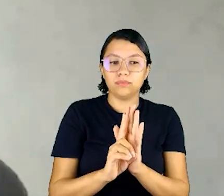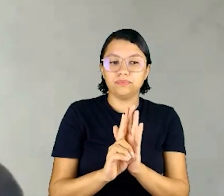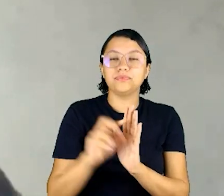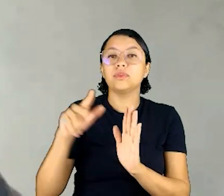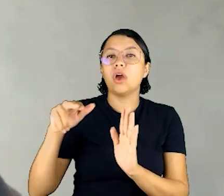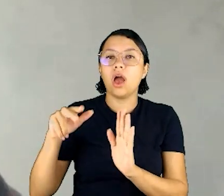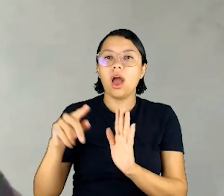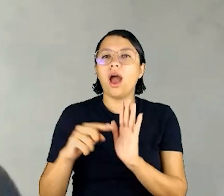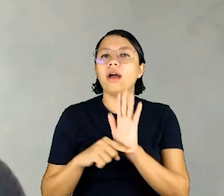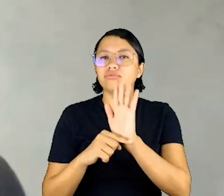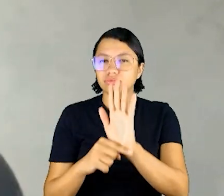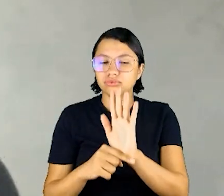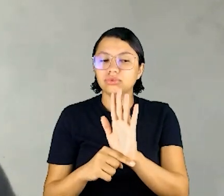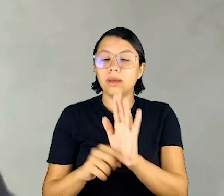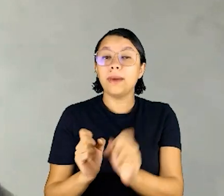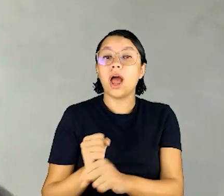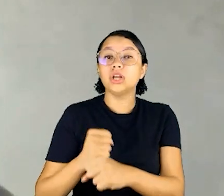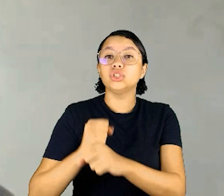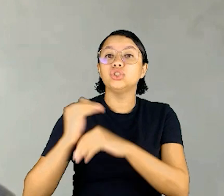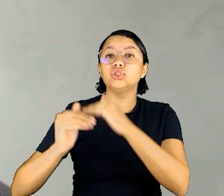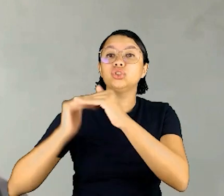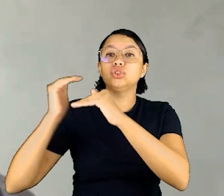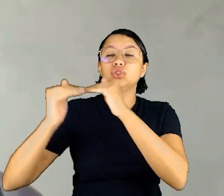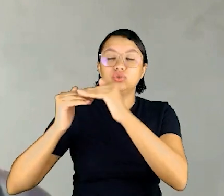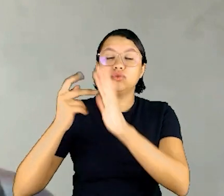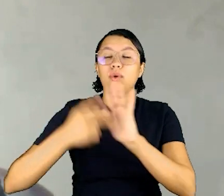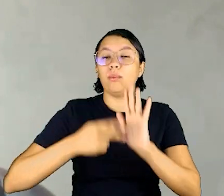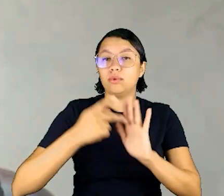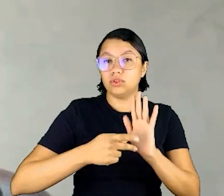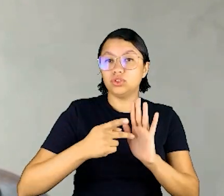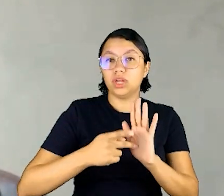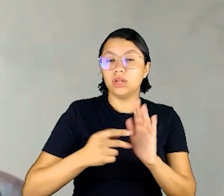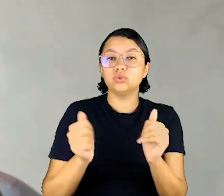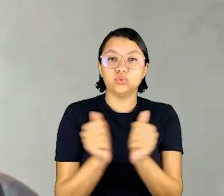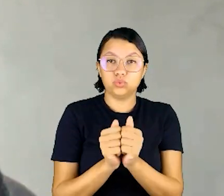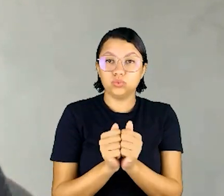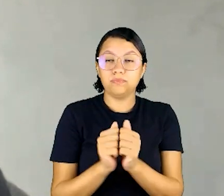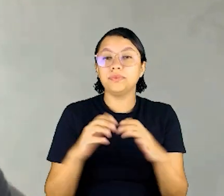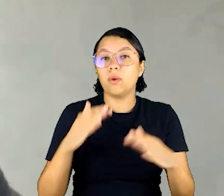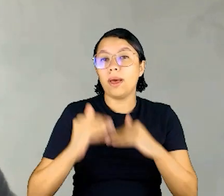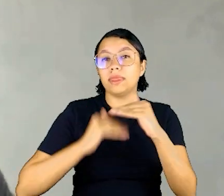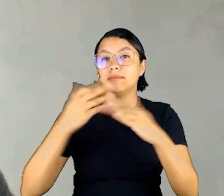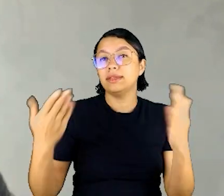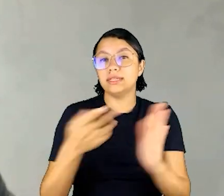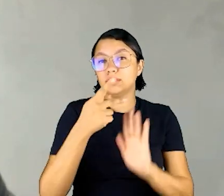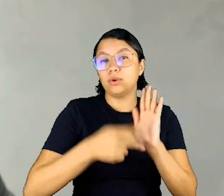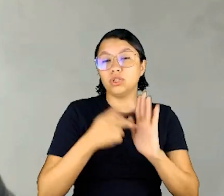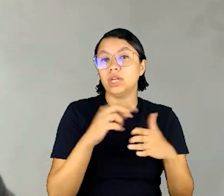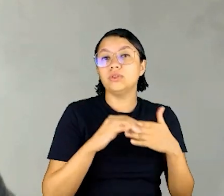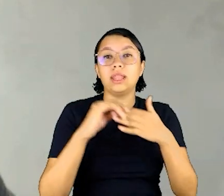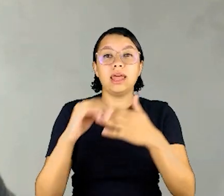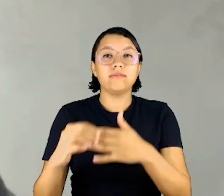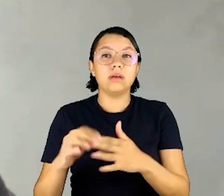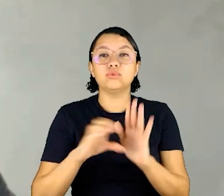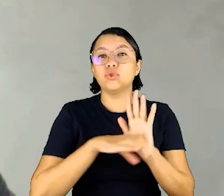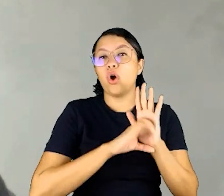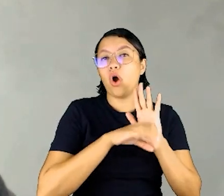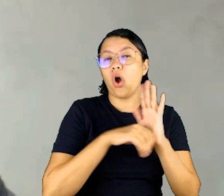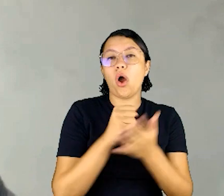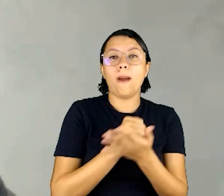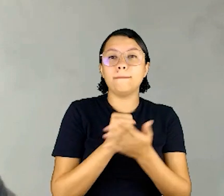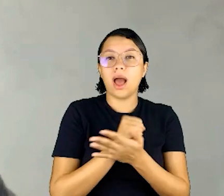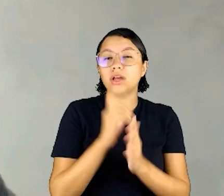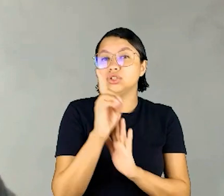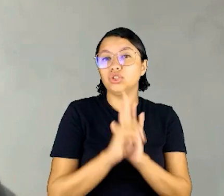Fraternidade, aqui em Brasília, para desenvolver um projeto falando direito com a Ajuste. E, através desse projeto, nós levamos